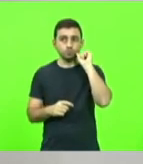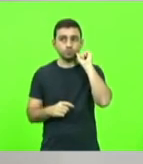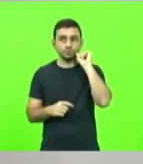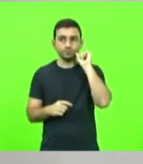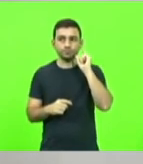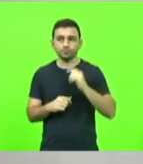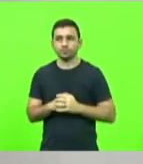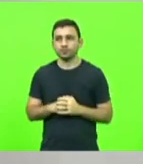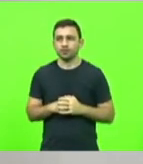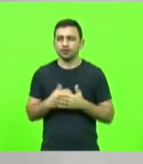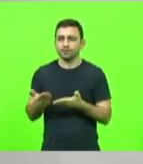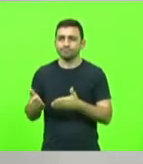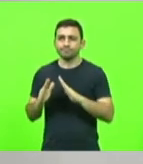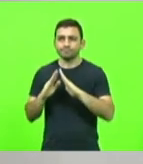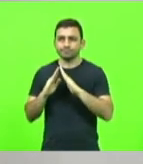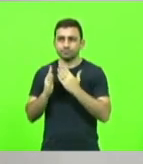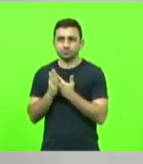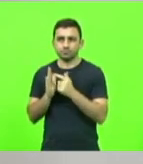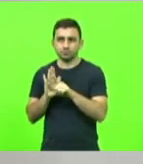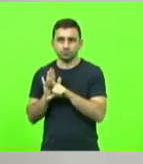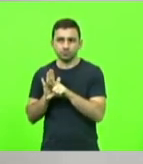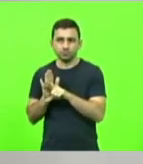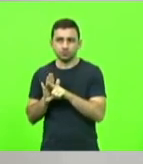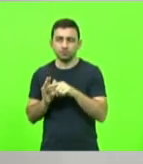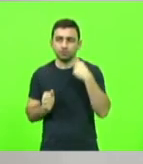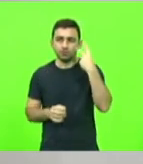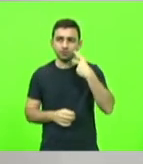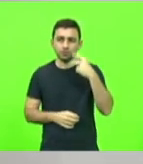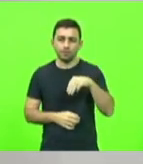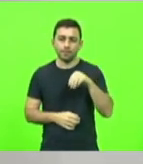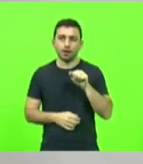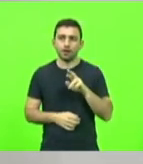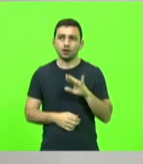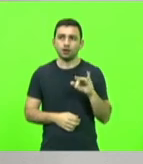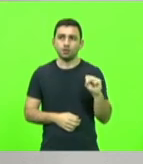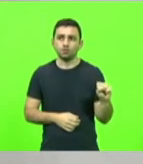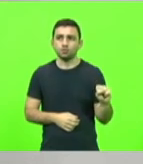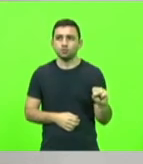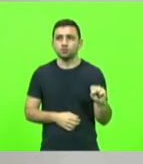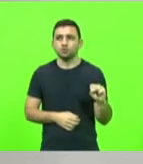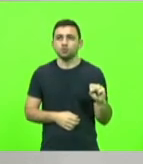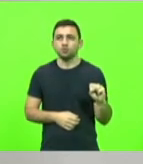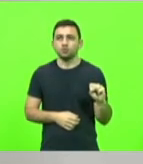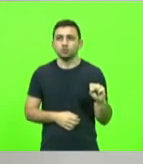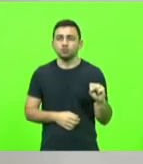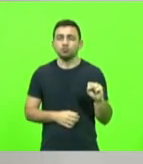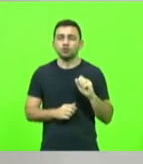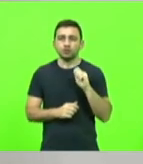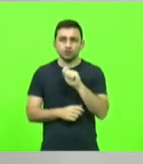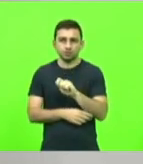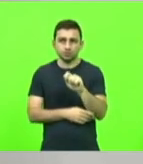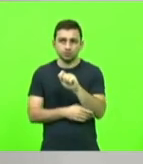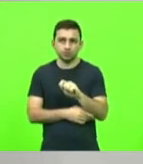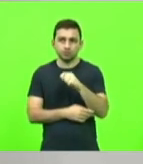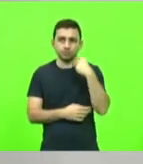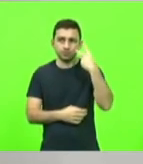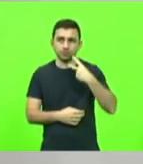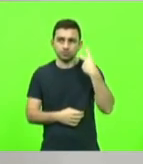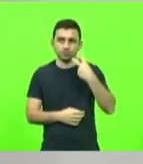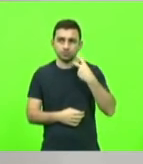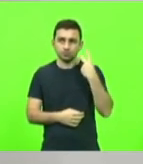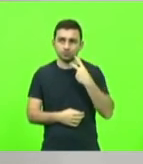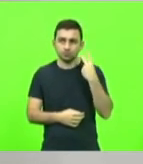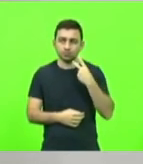a Escola do Legislativo, vereador Marcos Manes, da AVEV, a Associação de Vereadores do Vale do